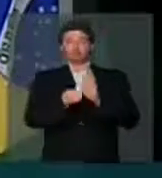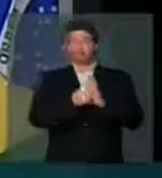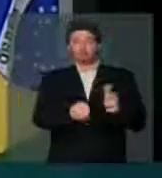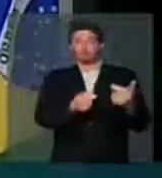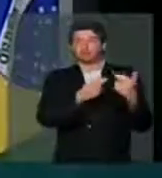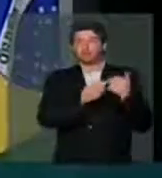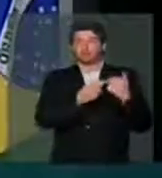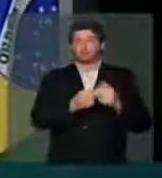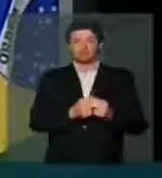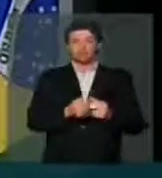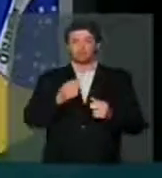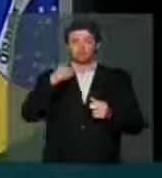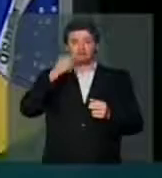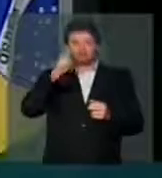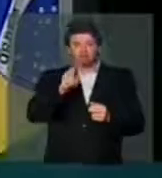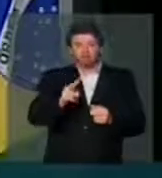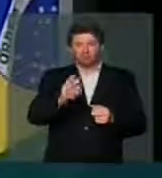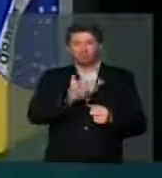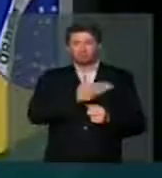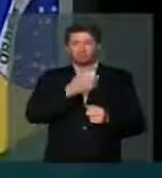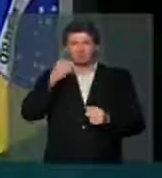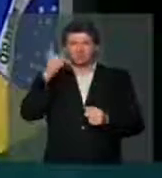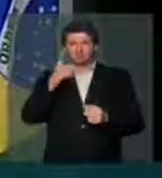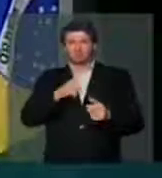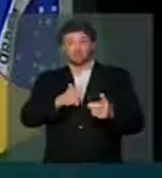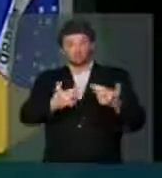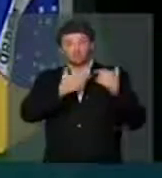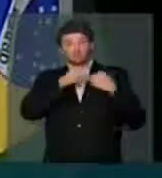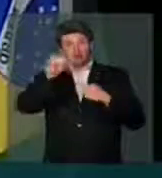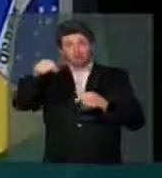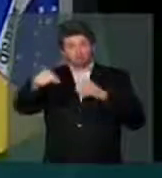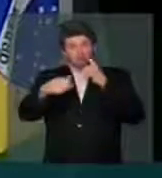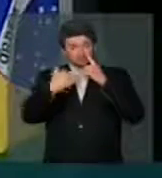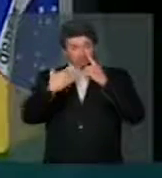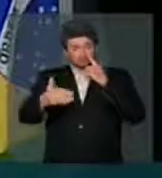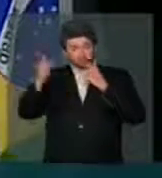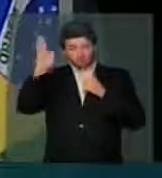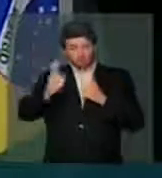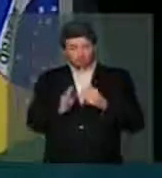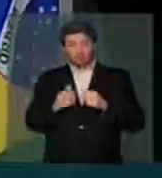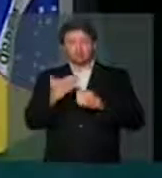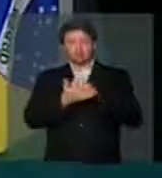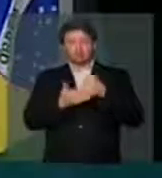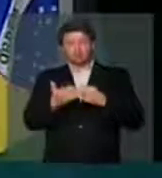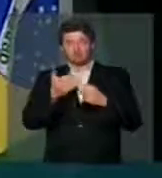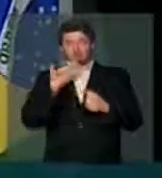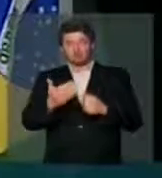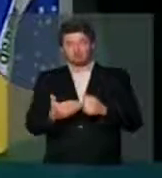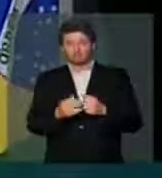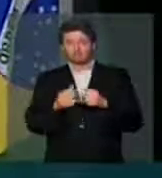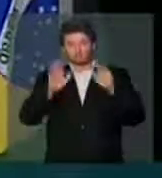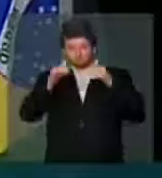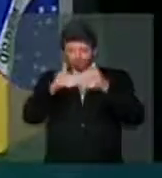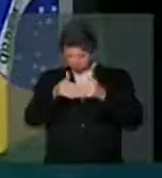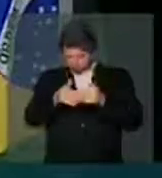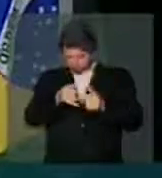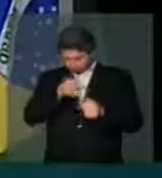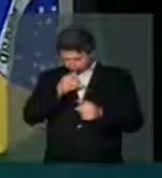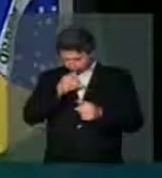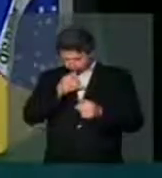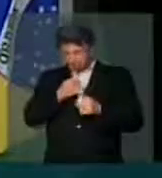eu vi os companheiros que tem responsabilidade com o país e com suas bases cabisbaixos e